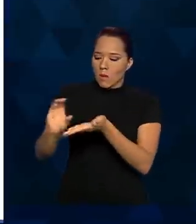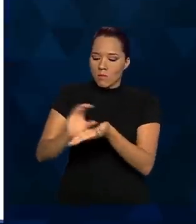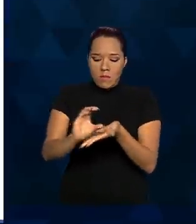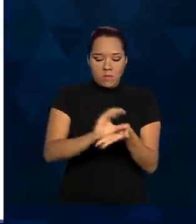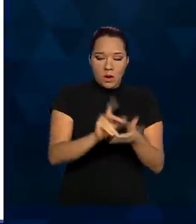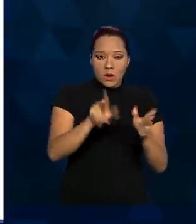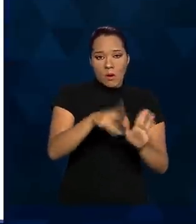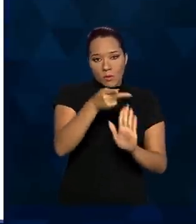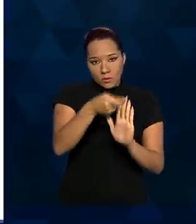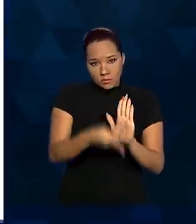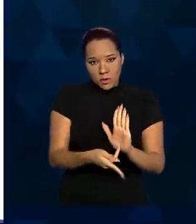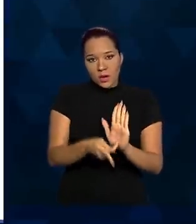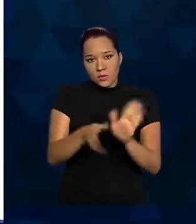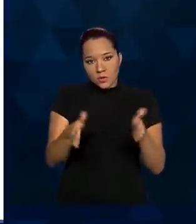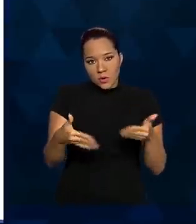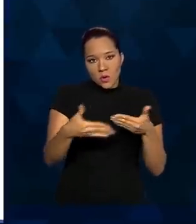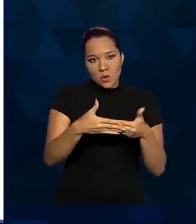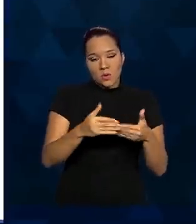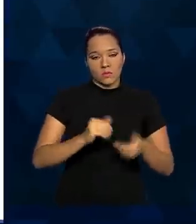conforme os planos de contingência.